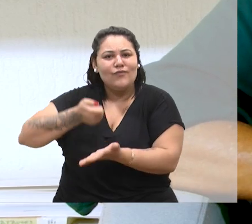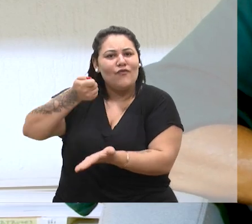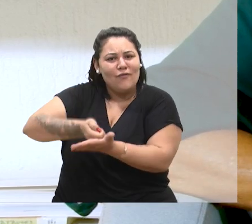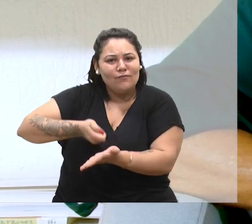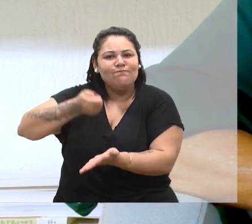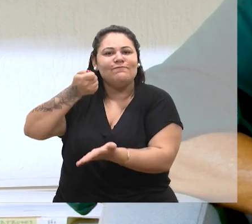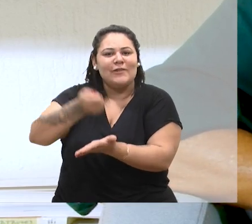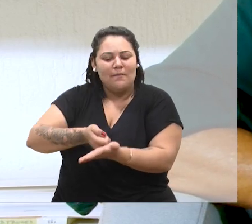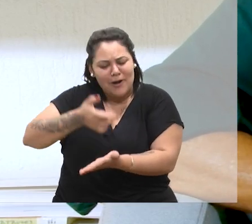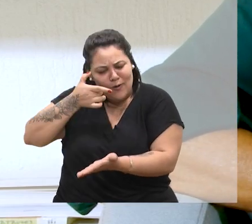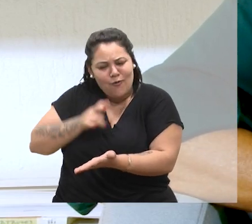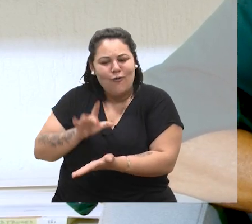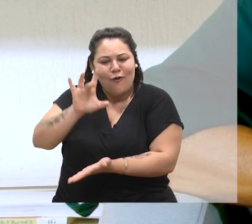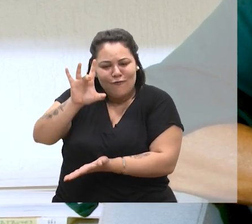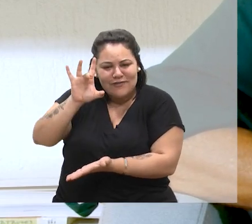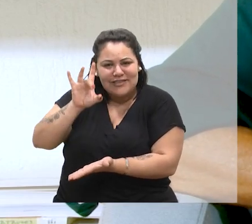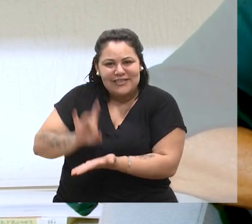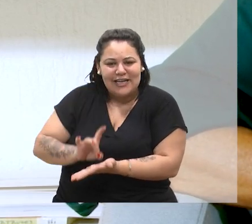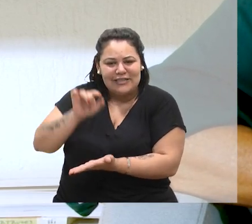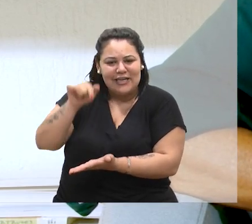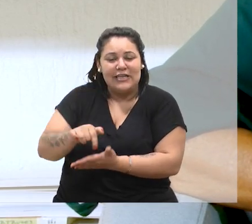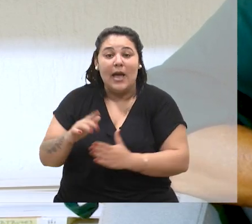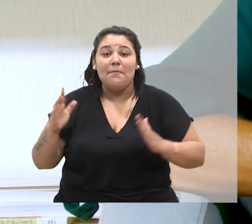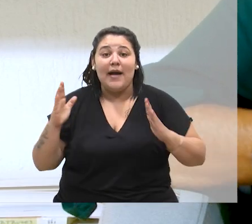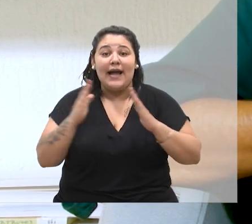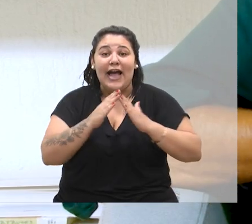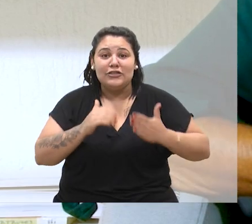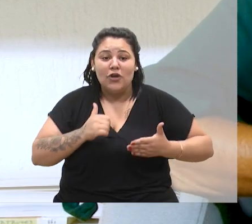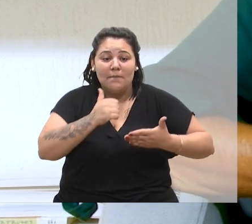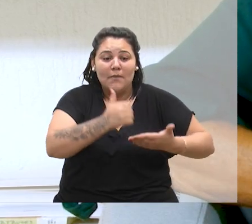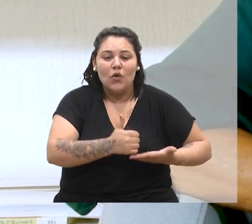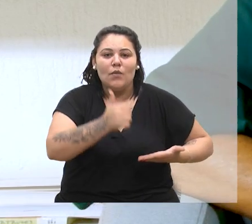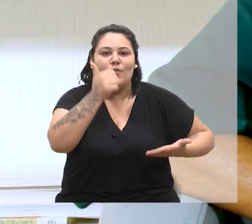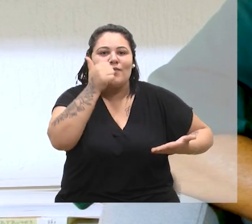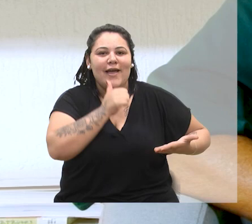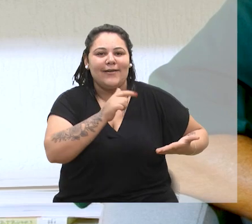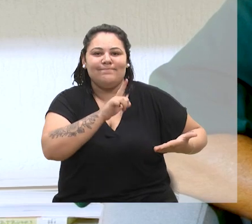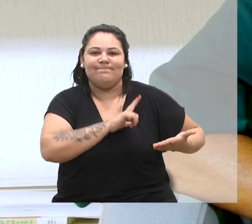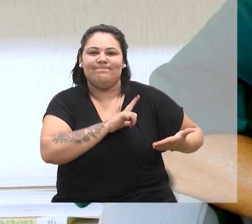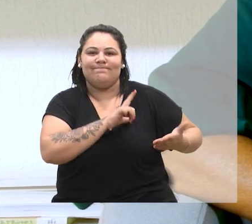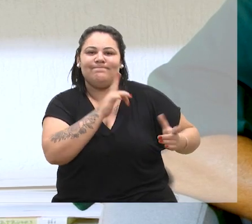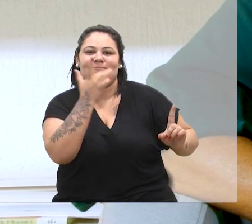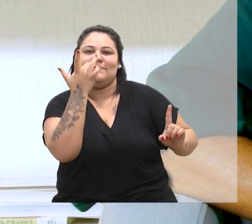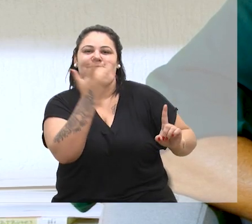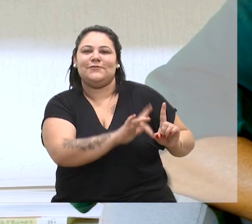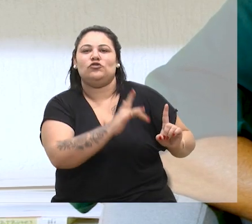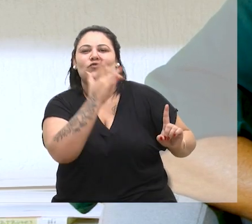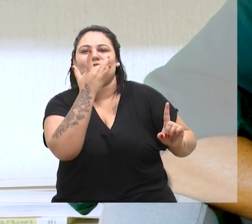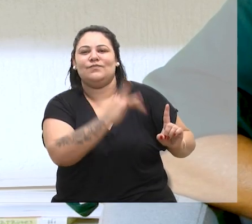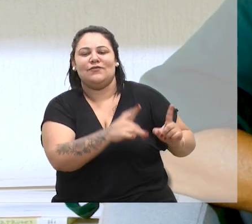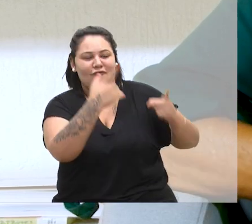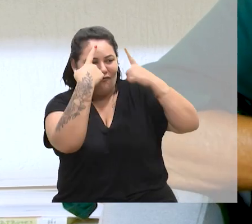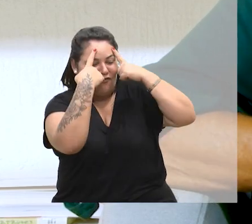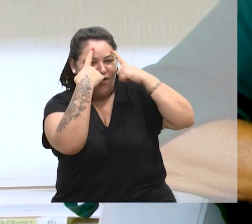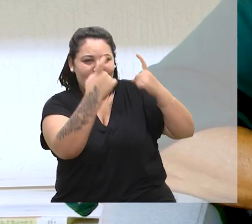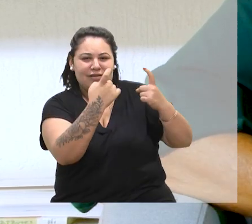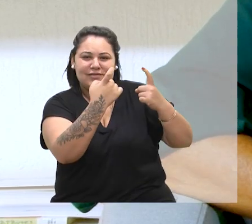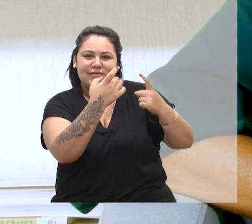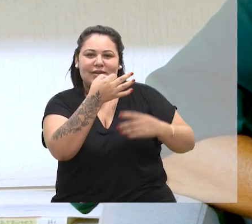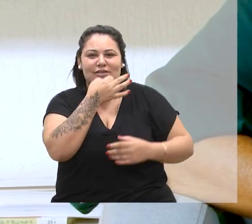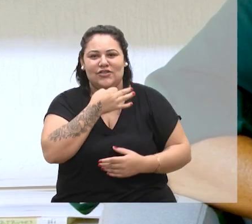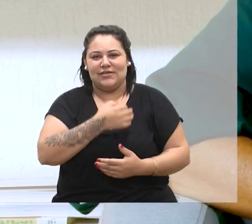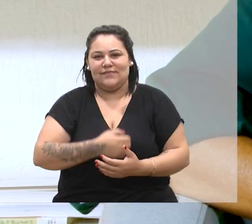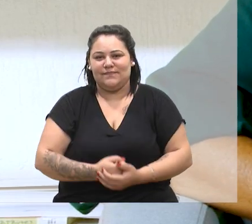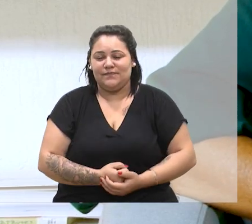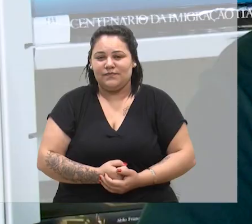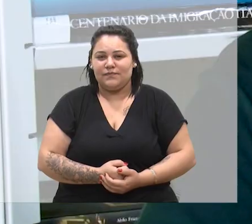lutaremos muito para trazer esta casa, que é uma casa de apoio às mulheres vítimas de violência para a